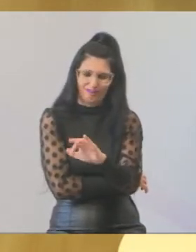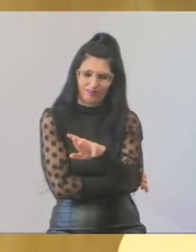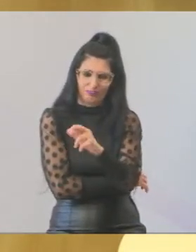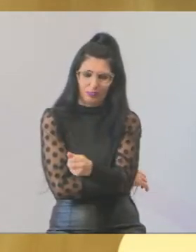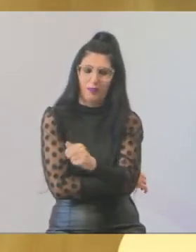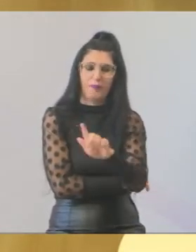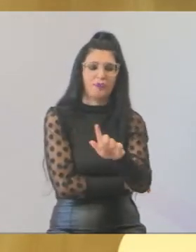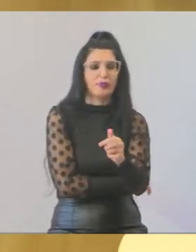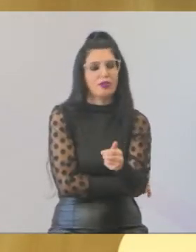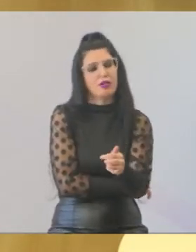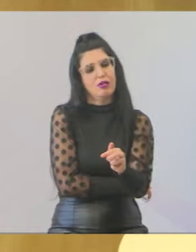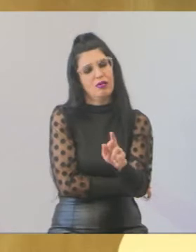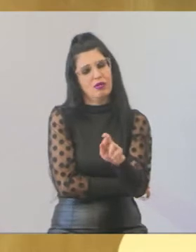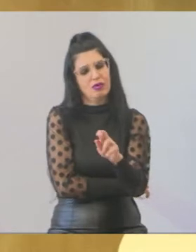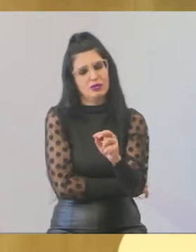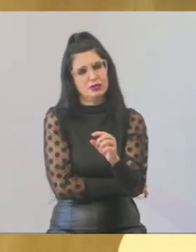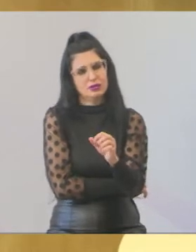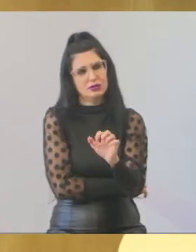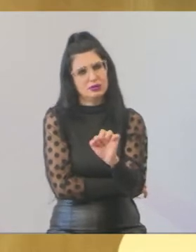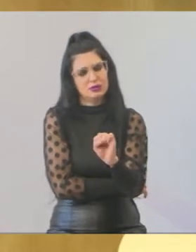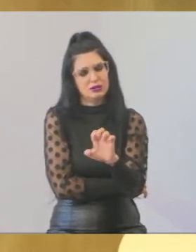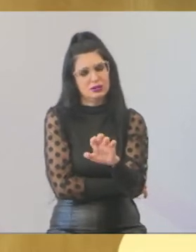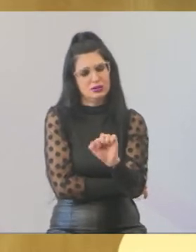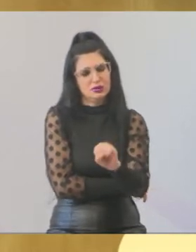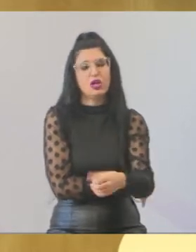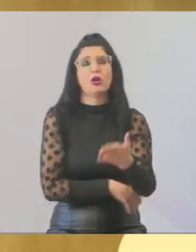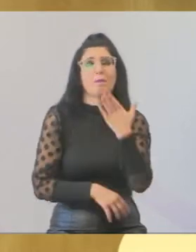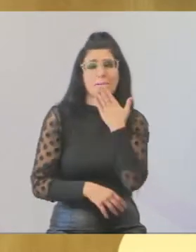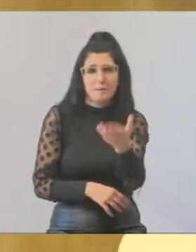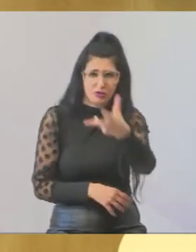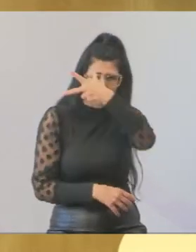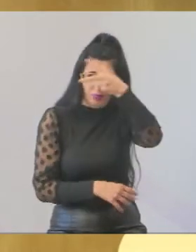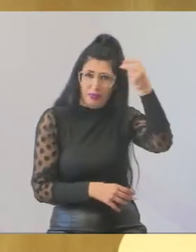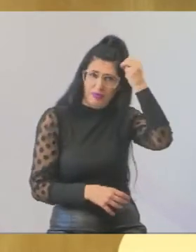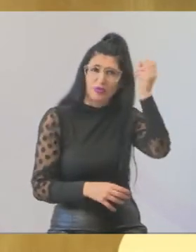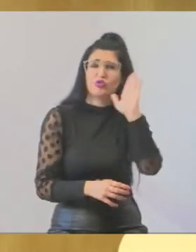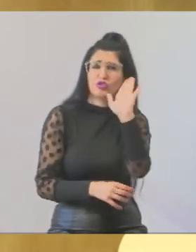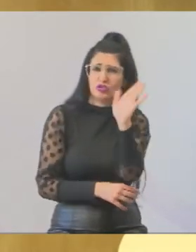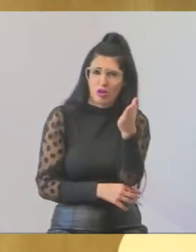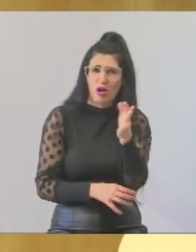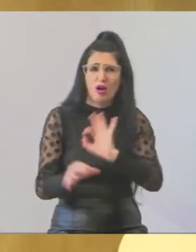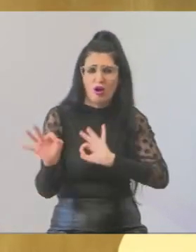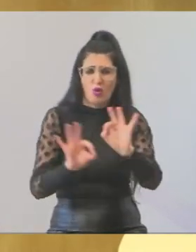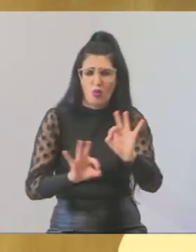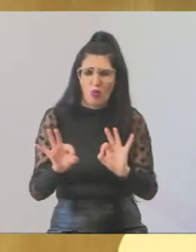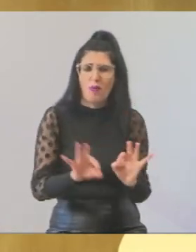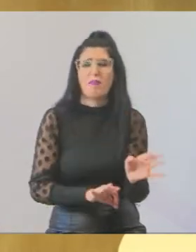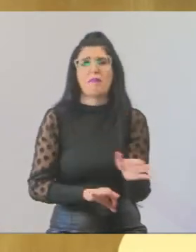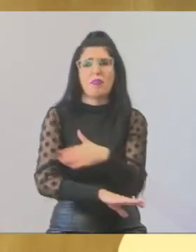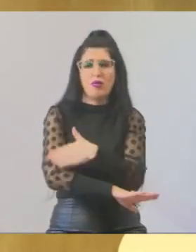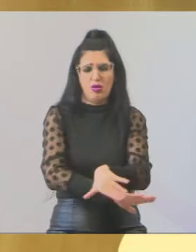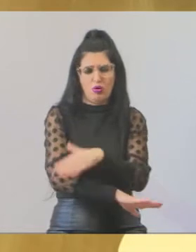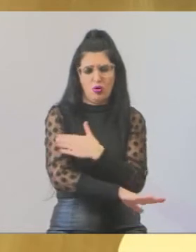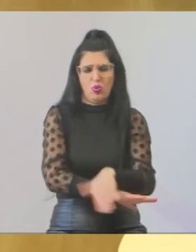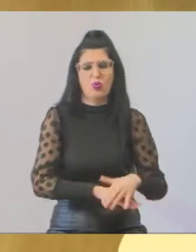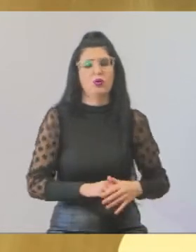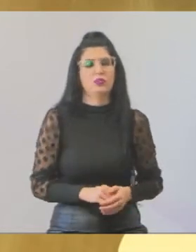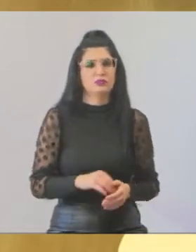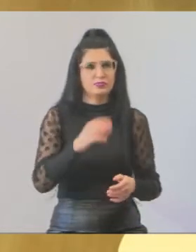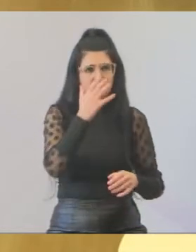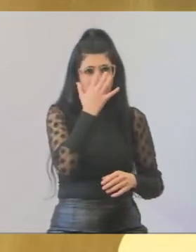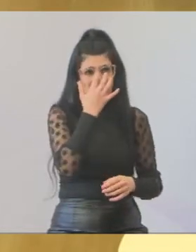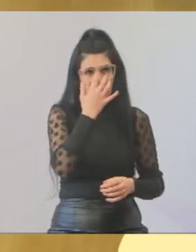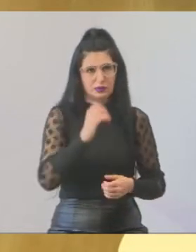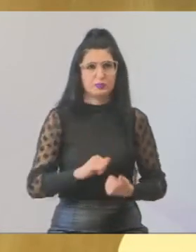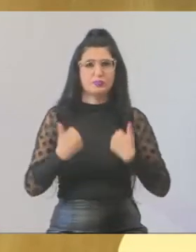e eu tenho certeza que vão estar providenciando essa melhoria para vocês aí. Então fica aqui o pedido de